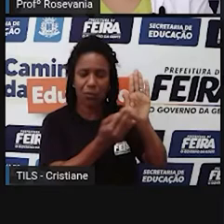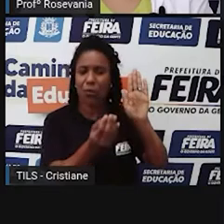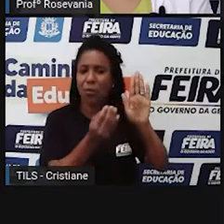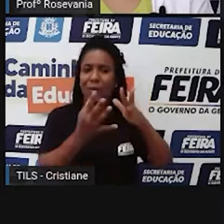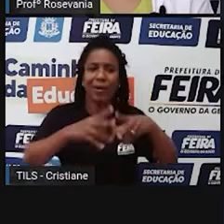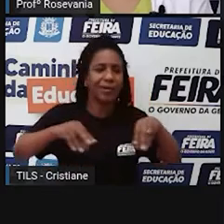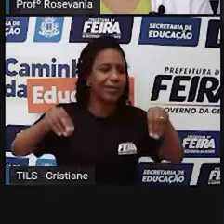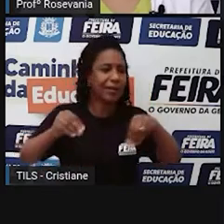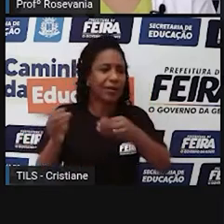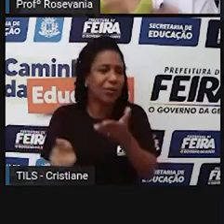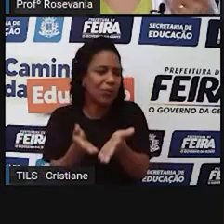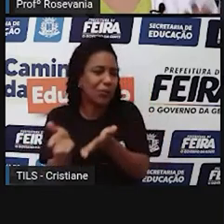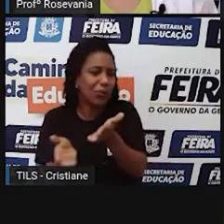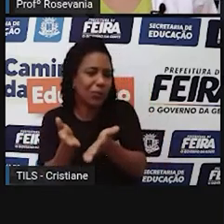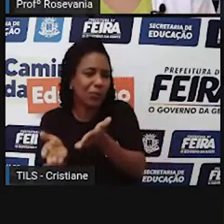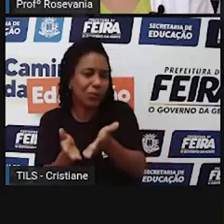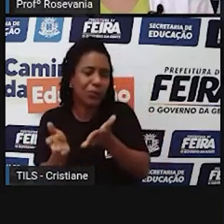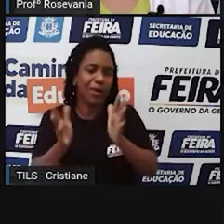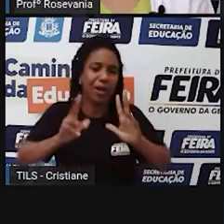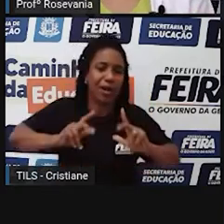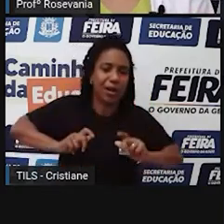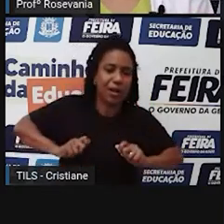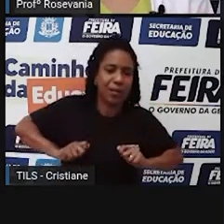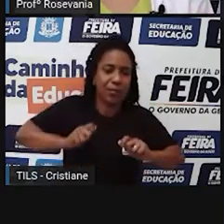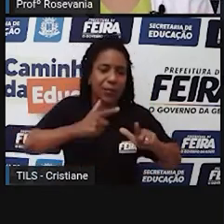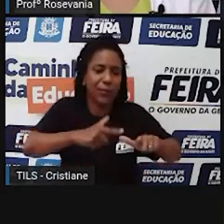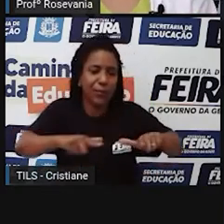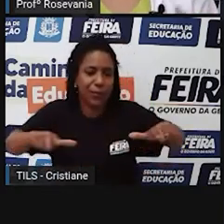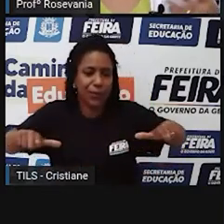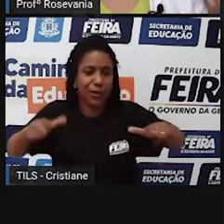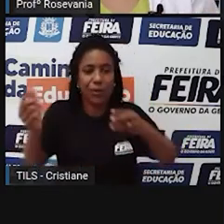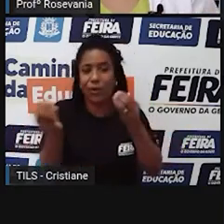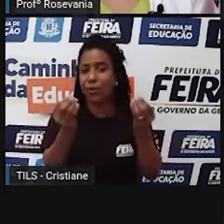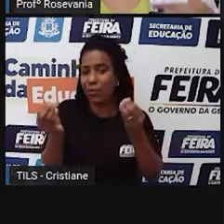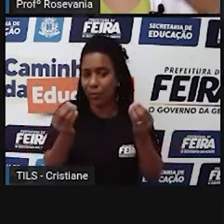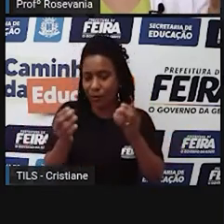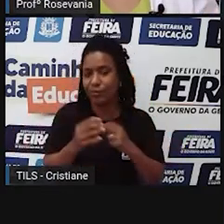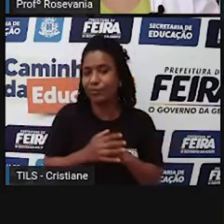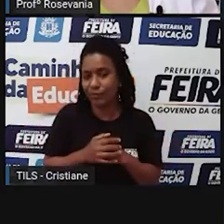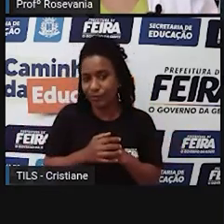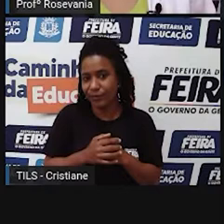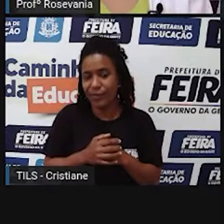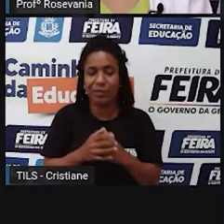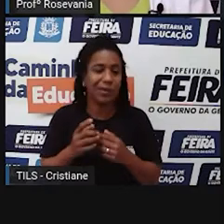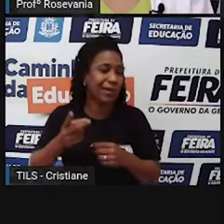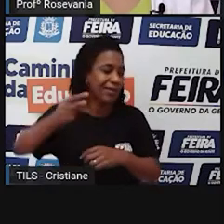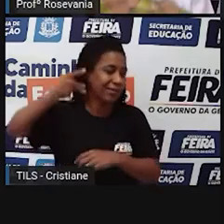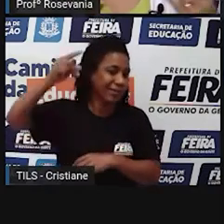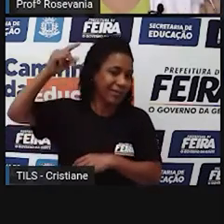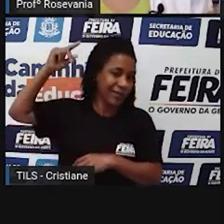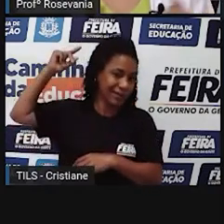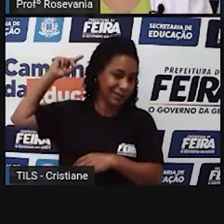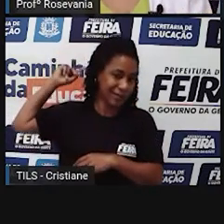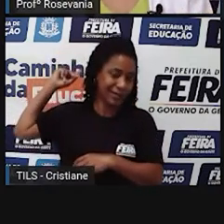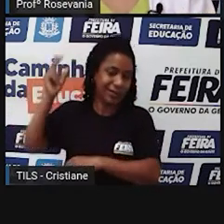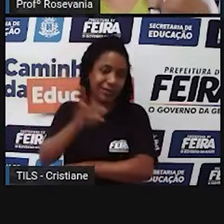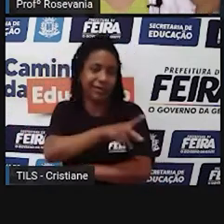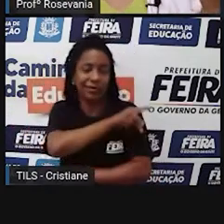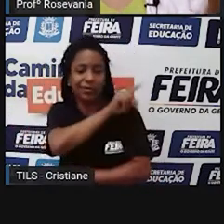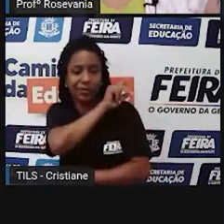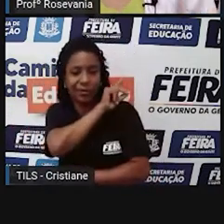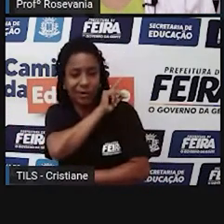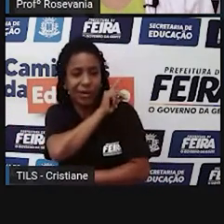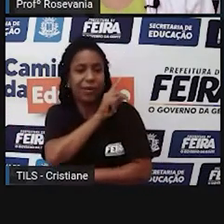lidar com essa situação, porque todo mundo, depois que já é, digamos assim, que a gente já saiu da época das cavernas, né? Sem quase conforto nenhum.